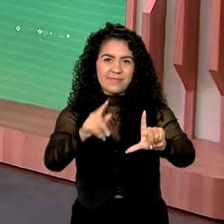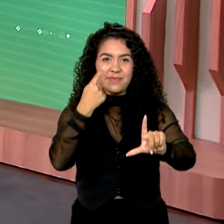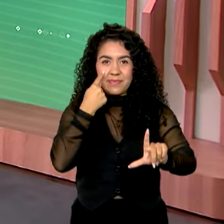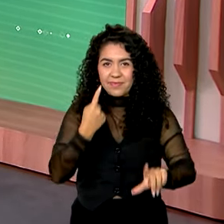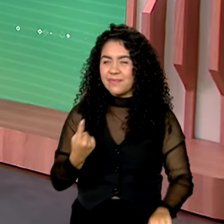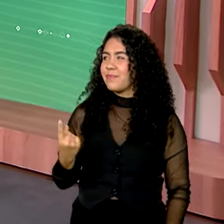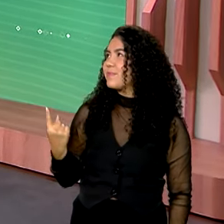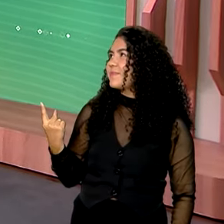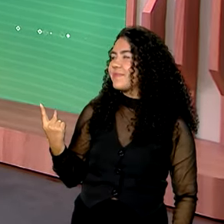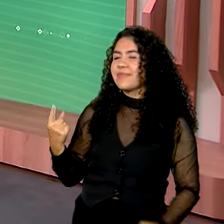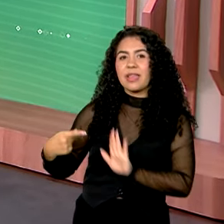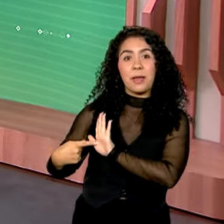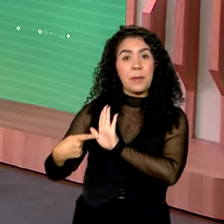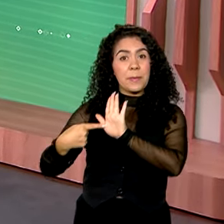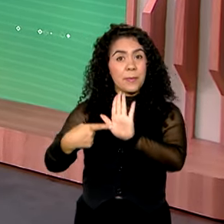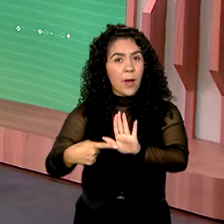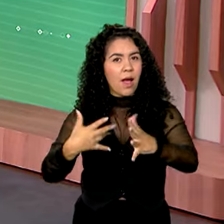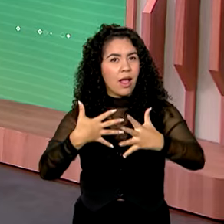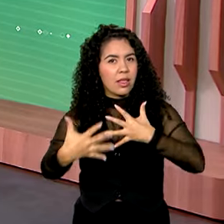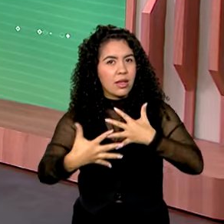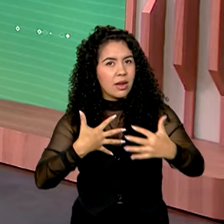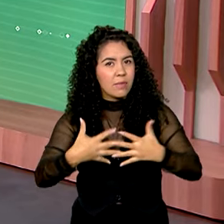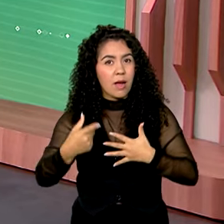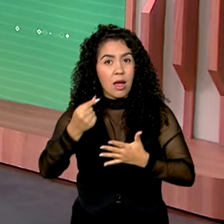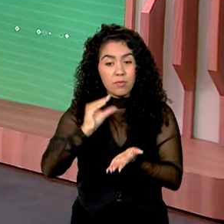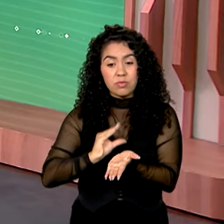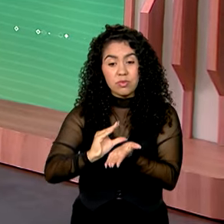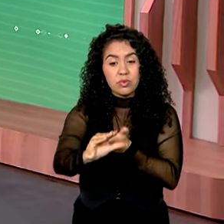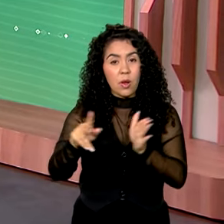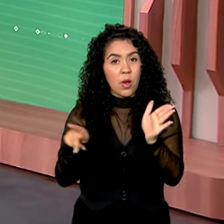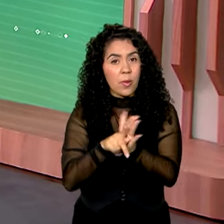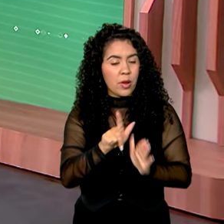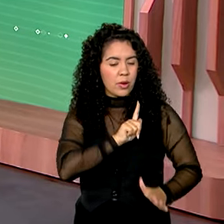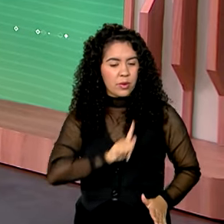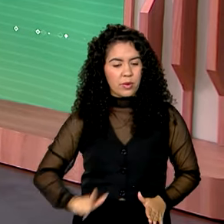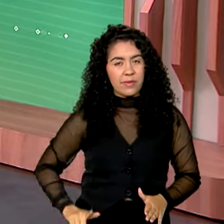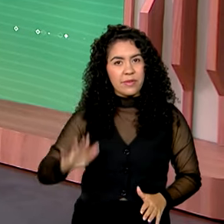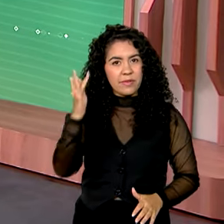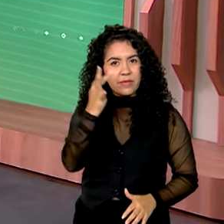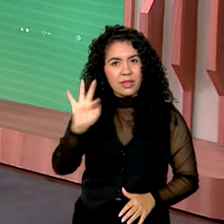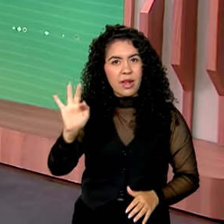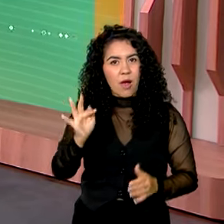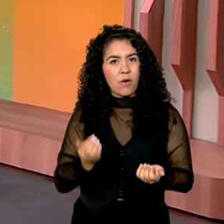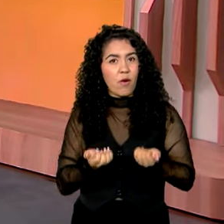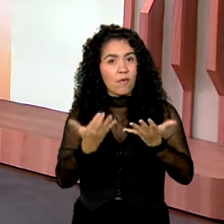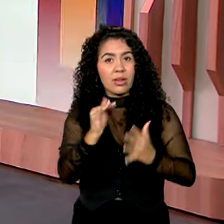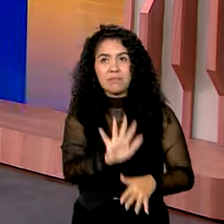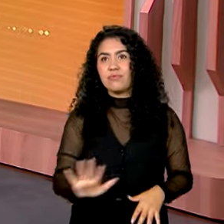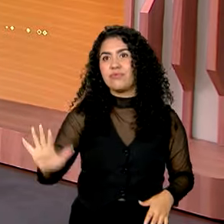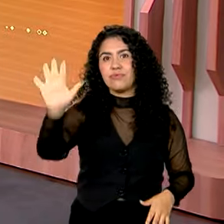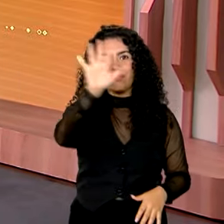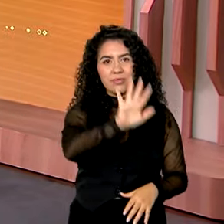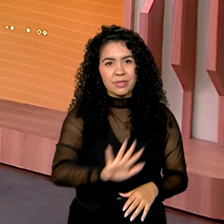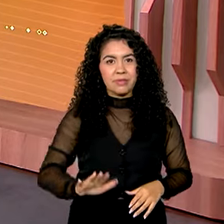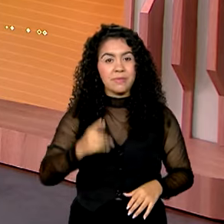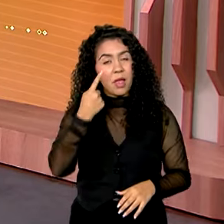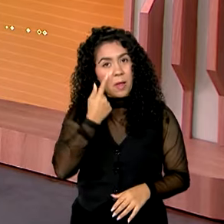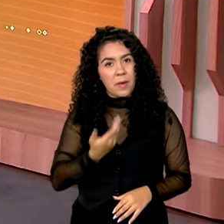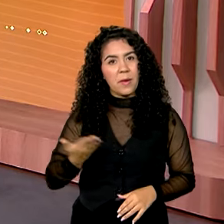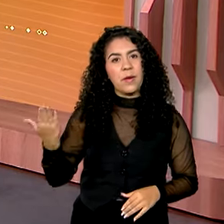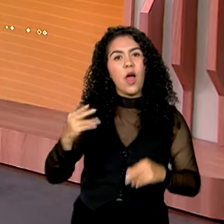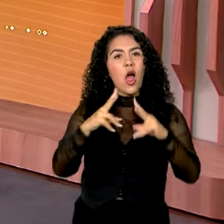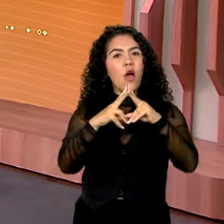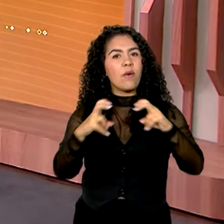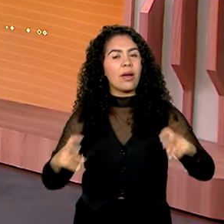que mostra com transparência os investimentos federais em todo o país. Então, vamos lá. A Florianópolis,